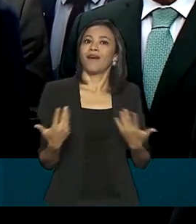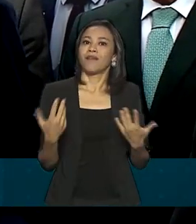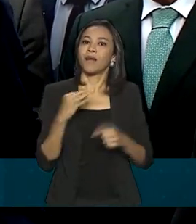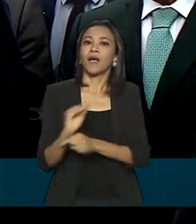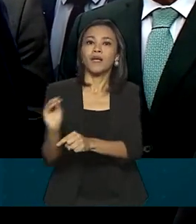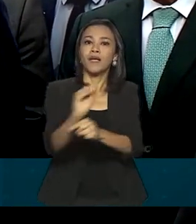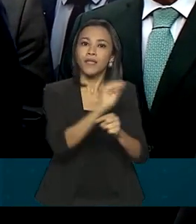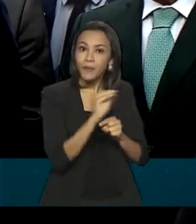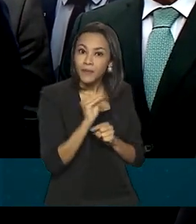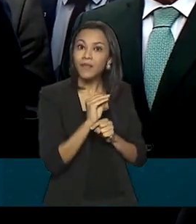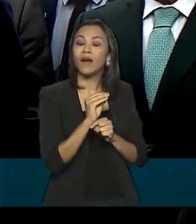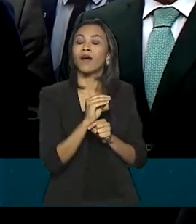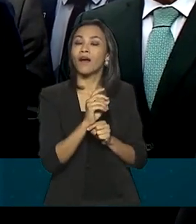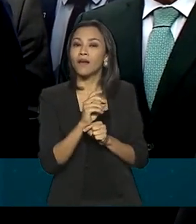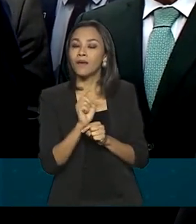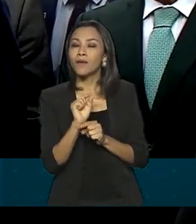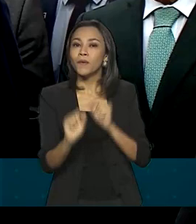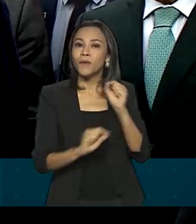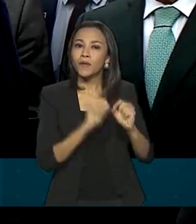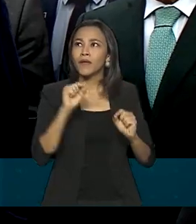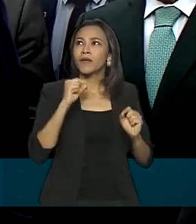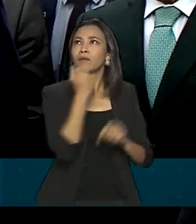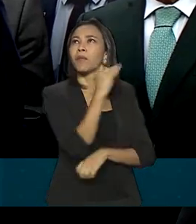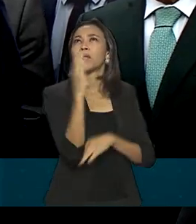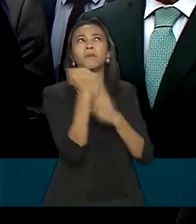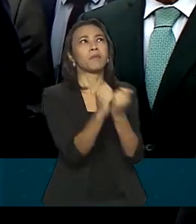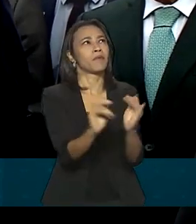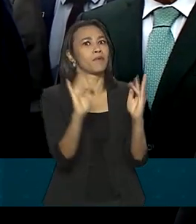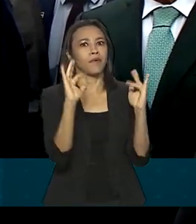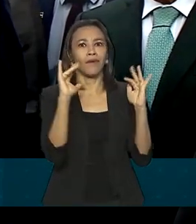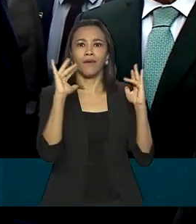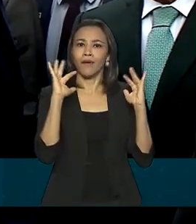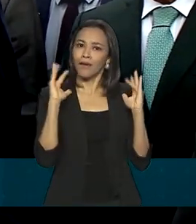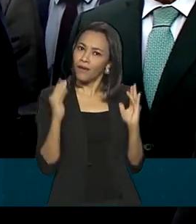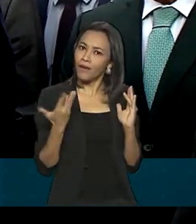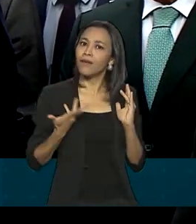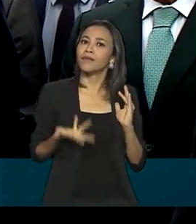preservação do nosso mundo, do nosso meio ambiente.